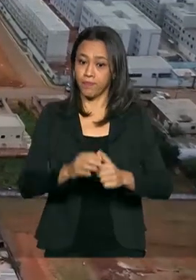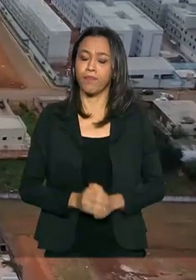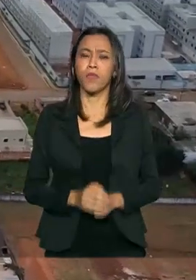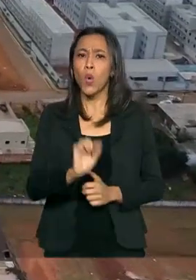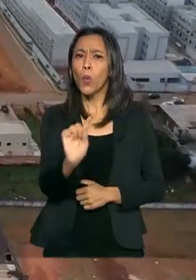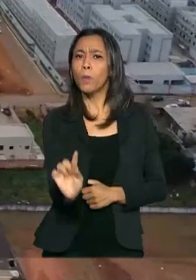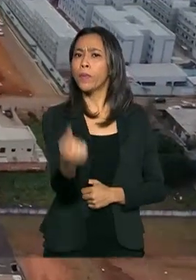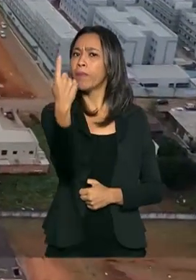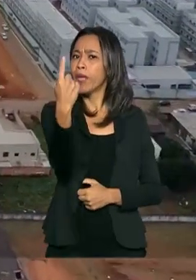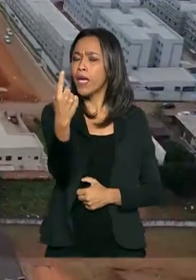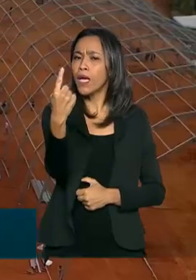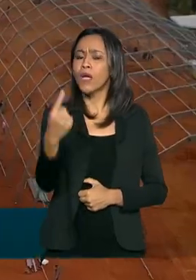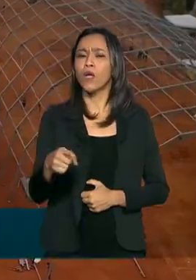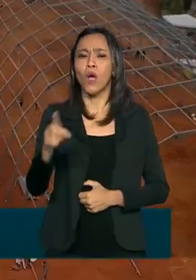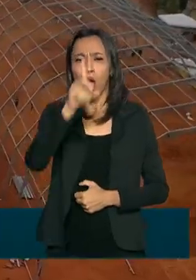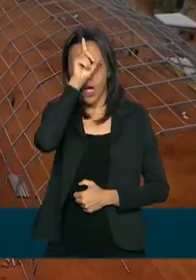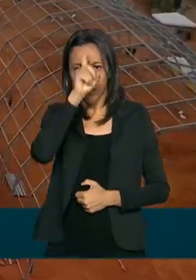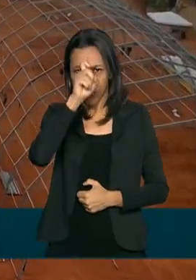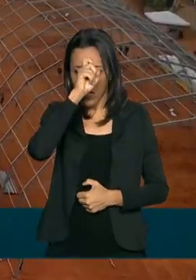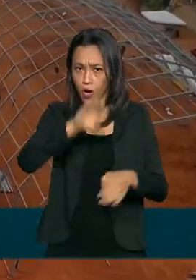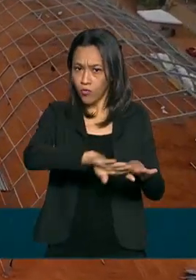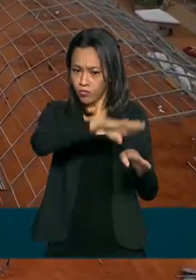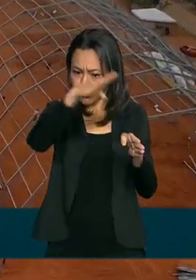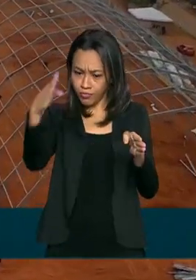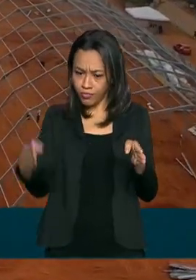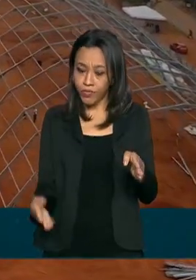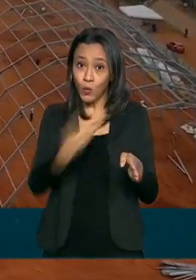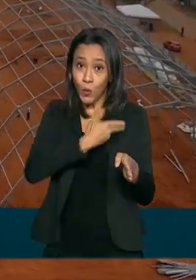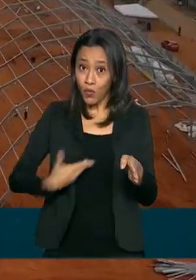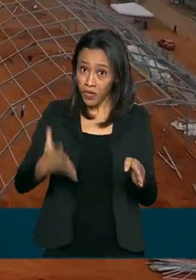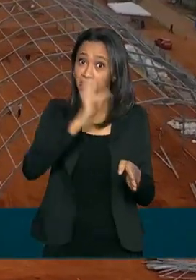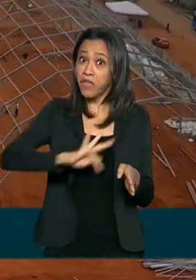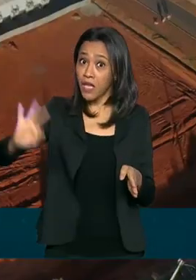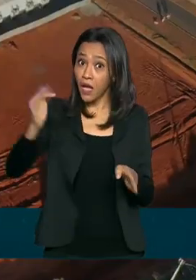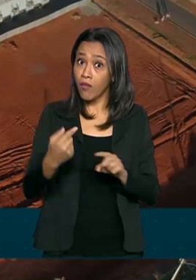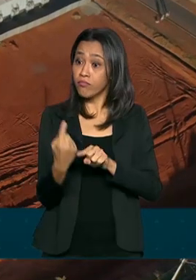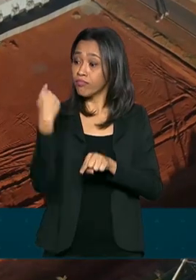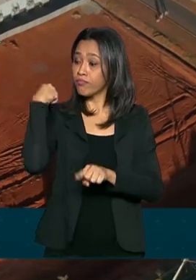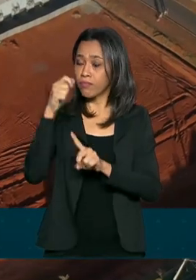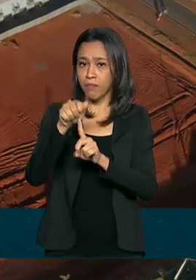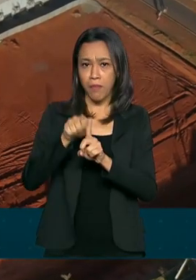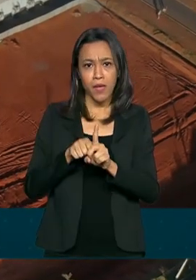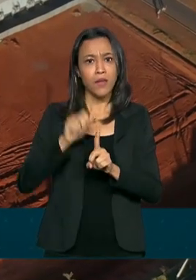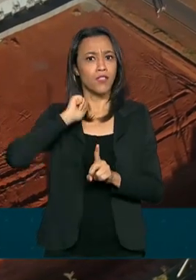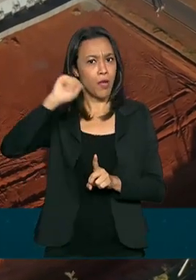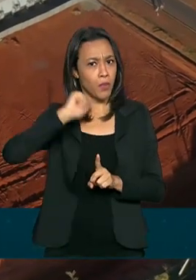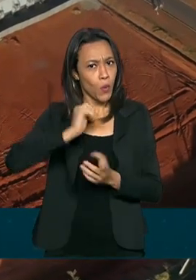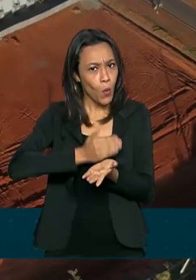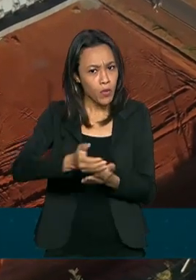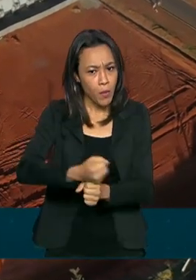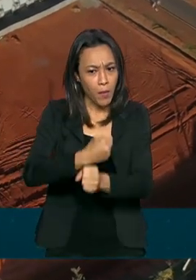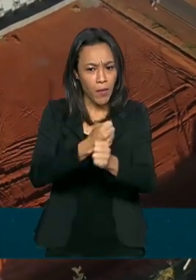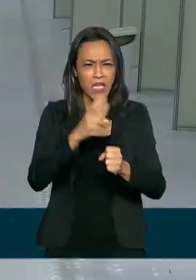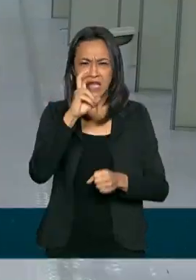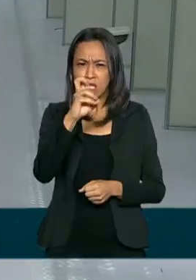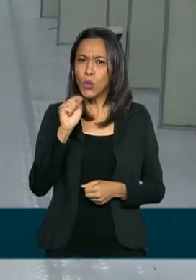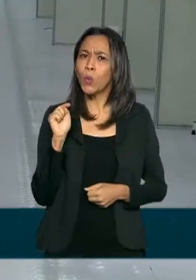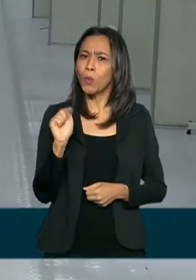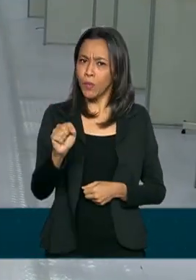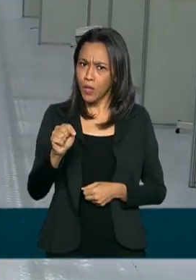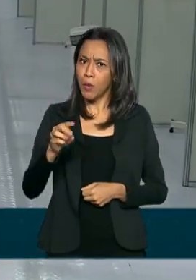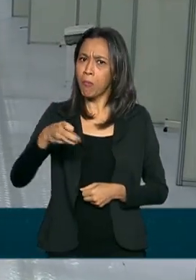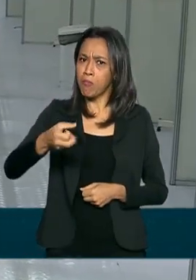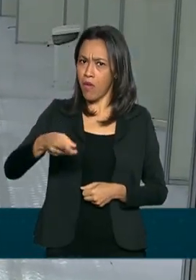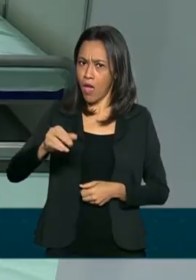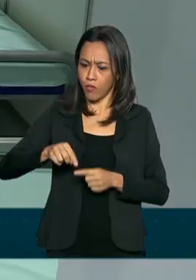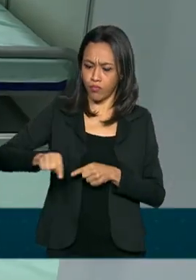do primeiro hospital de campanha construído pelo governo federal começaram em abril. São 5 mil metros de área construída que abrigam